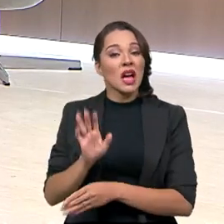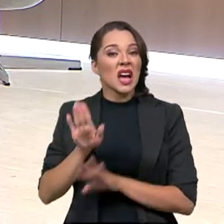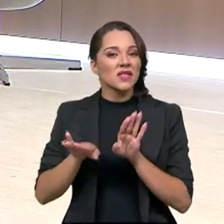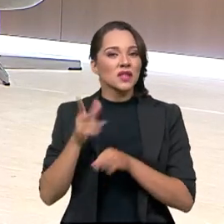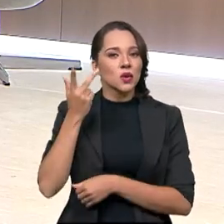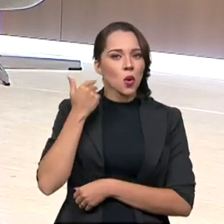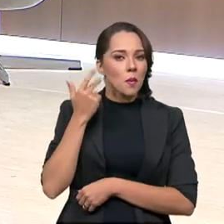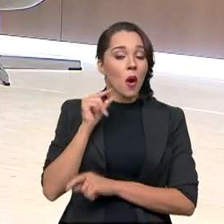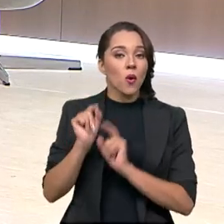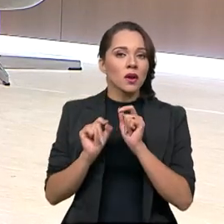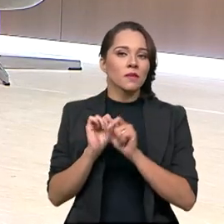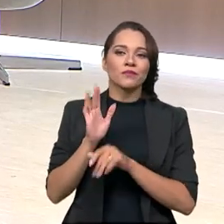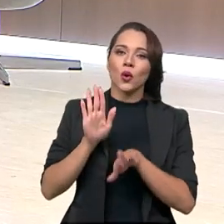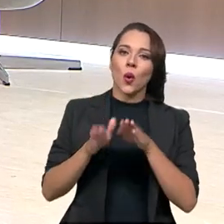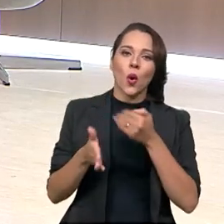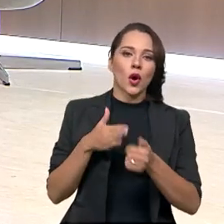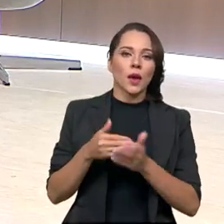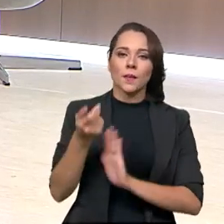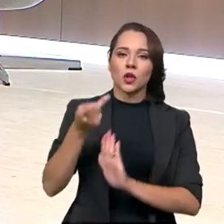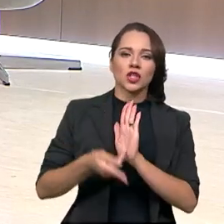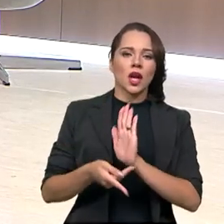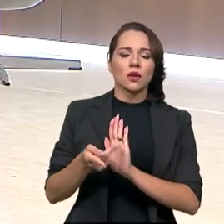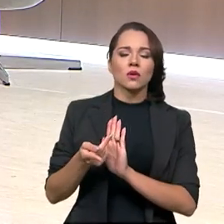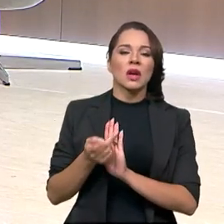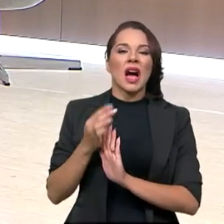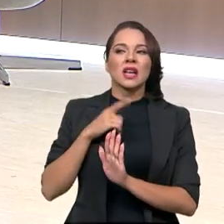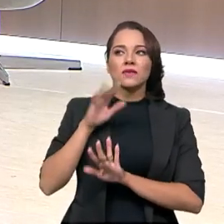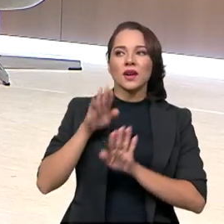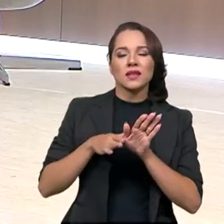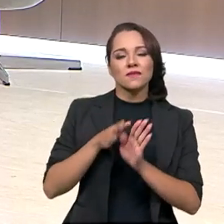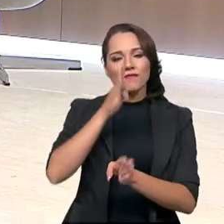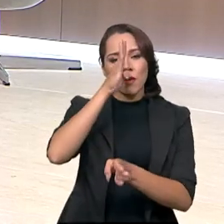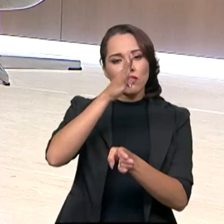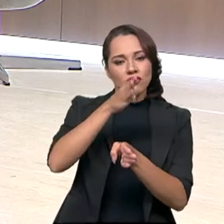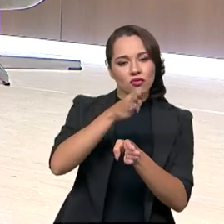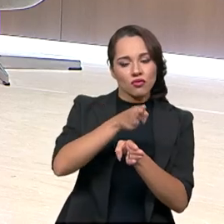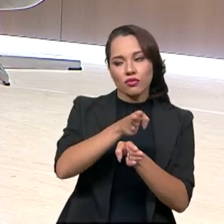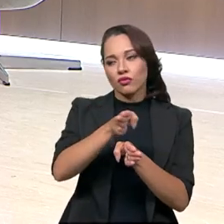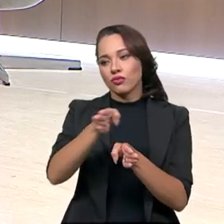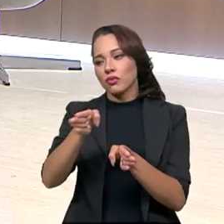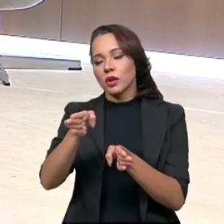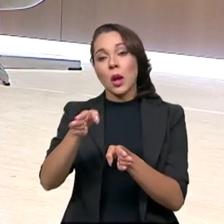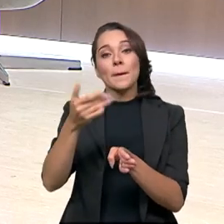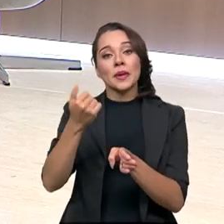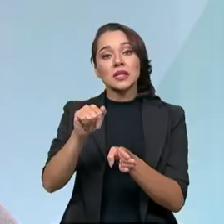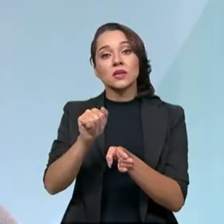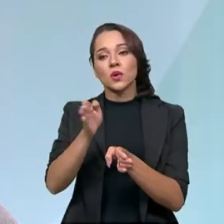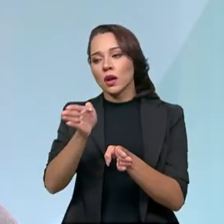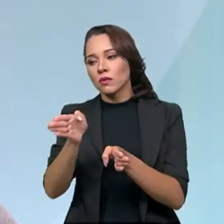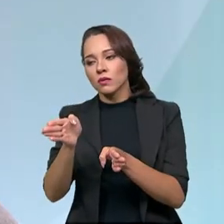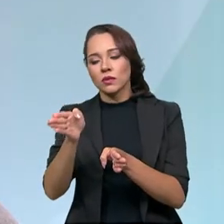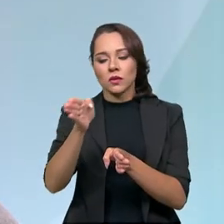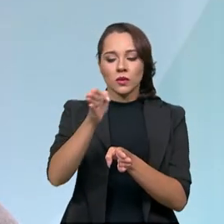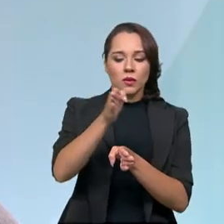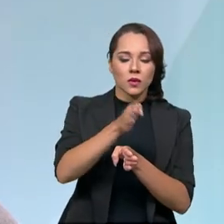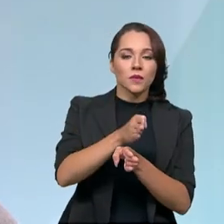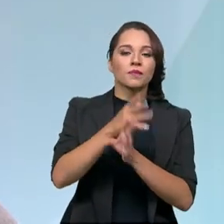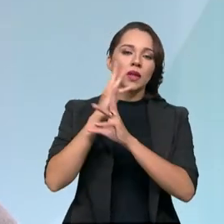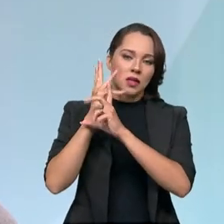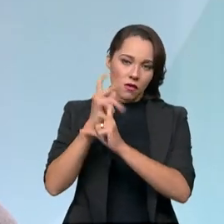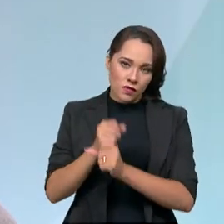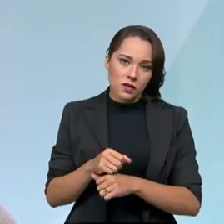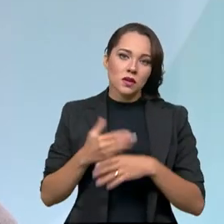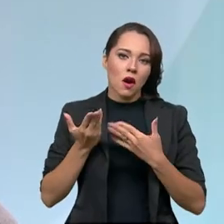na implantação de qualquer projeto, de qualquer plano, a gente haver algum desvio de rota. E é preciso, então, que essa revisão